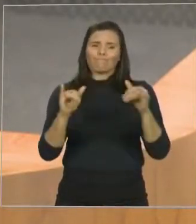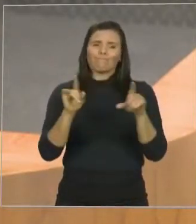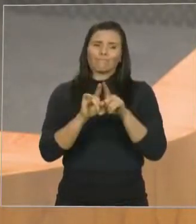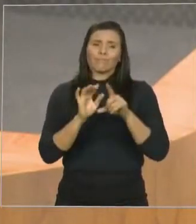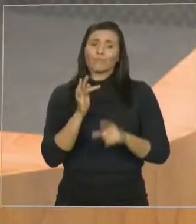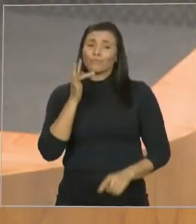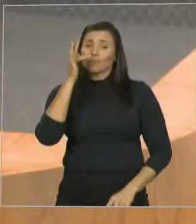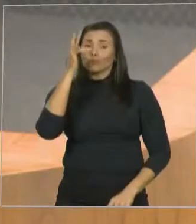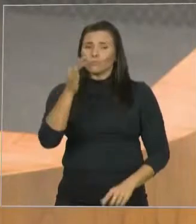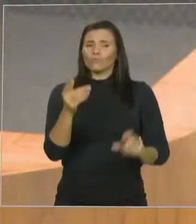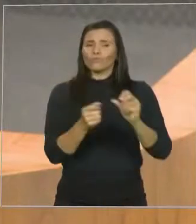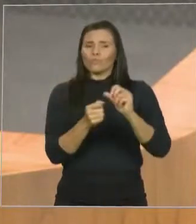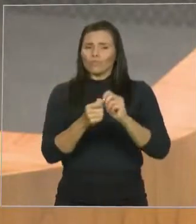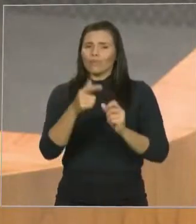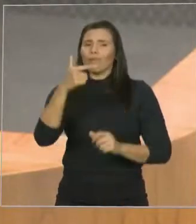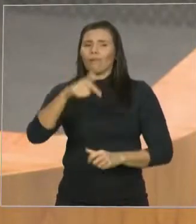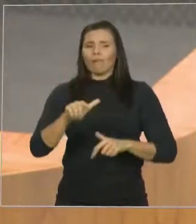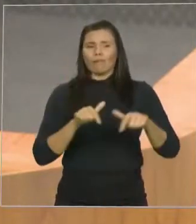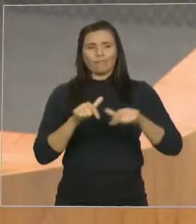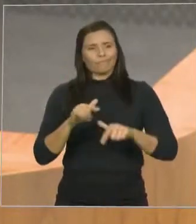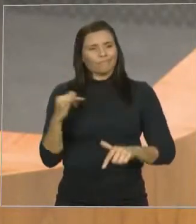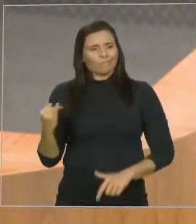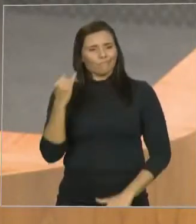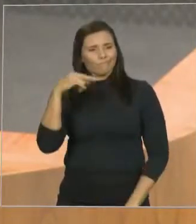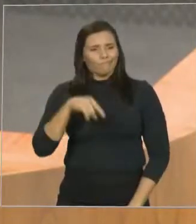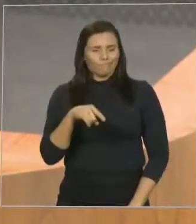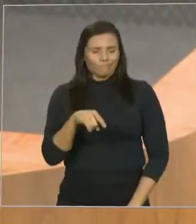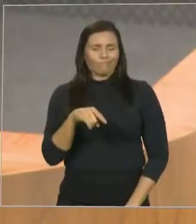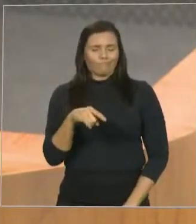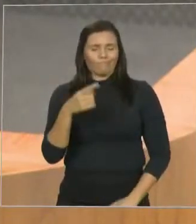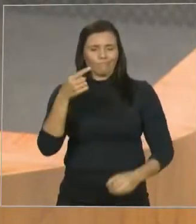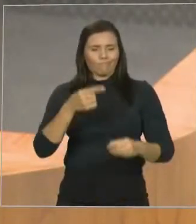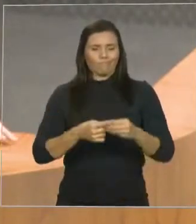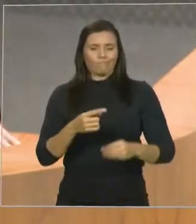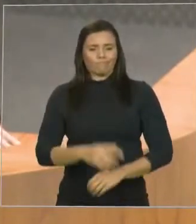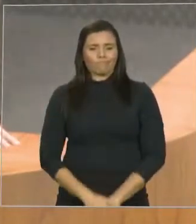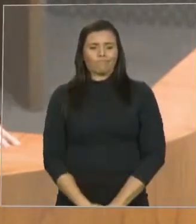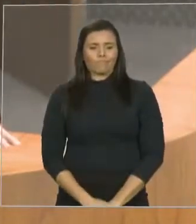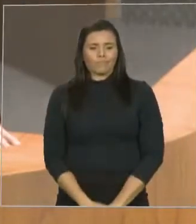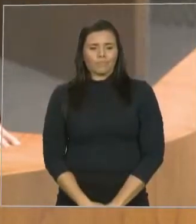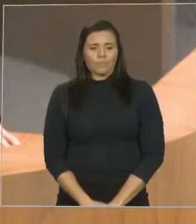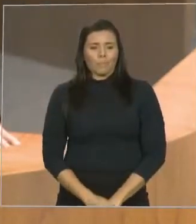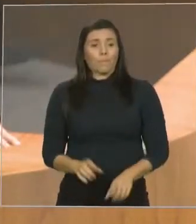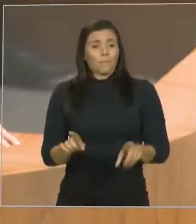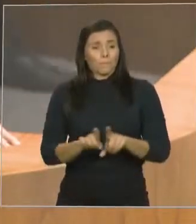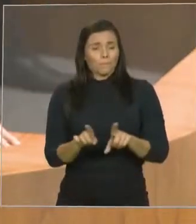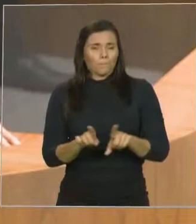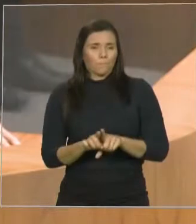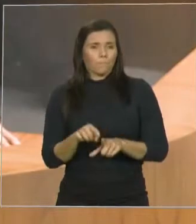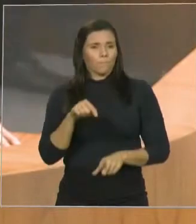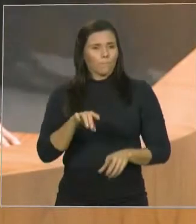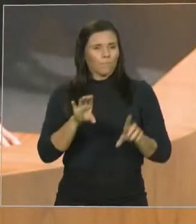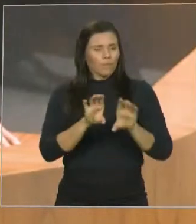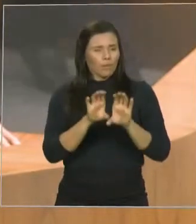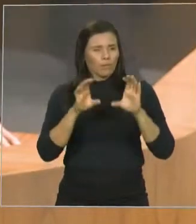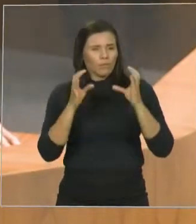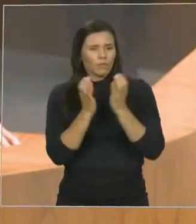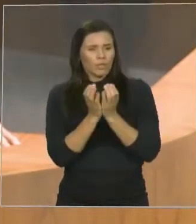e destacamos uma ação importante também numa comunidade rural, na trilha